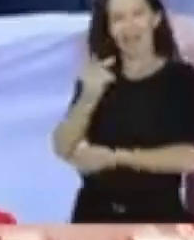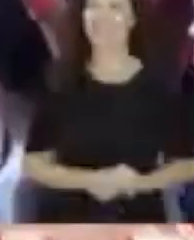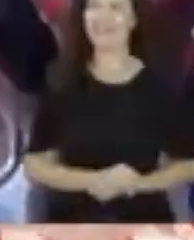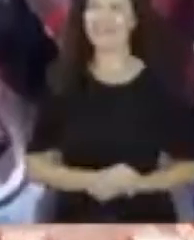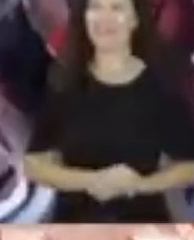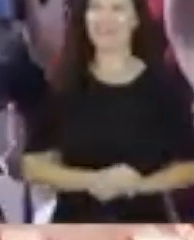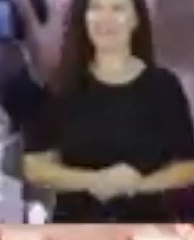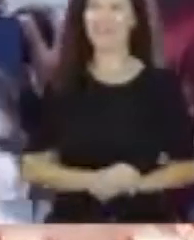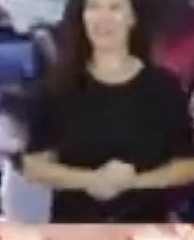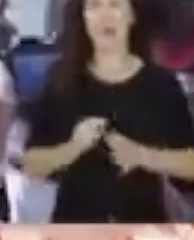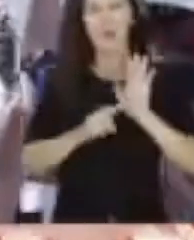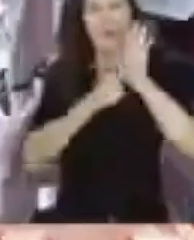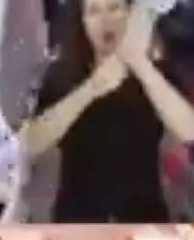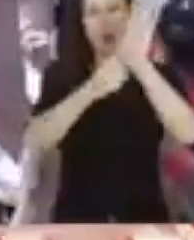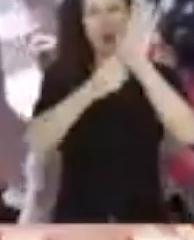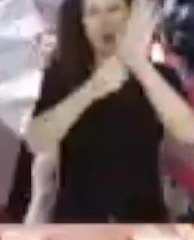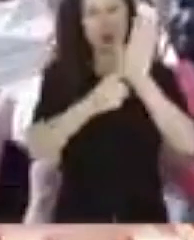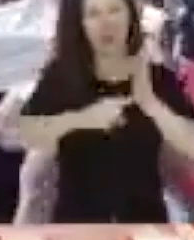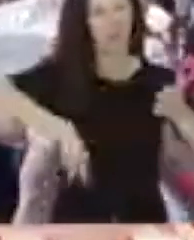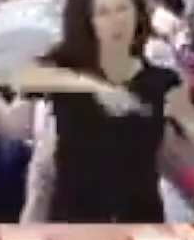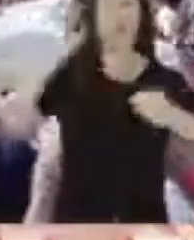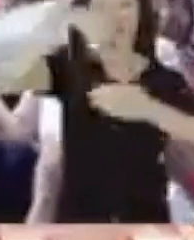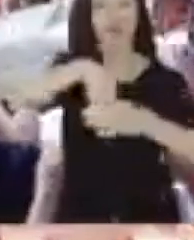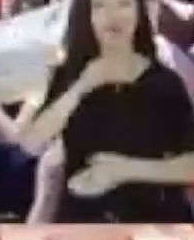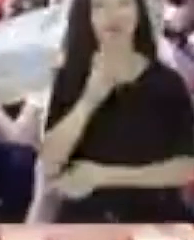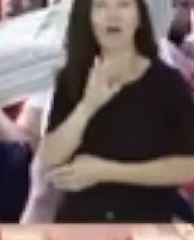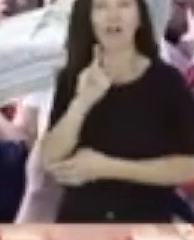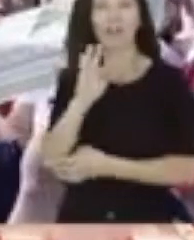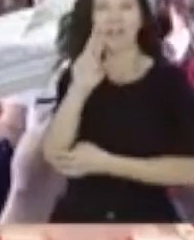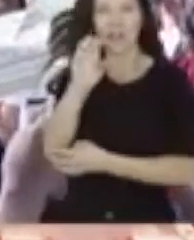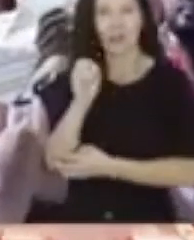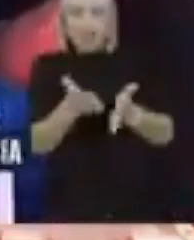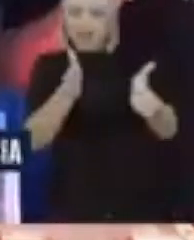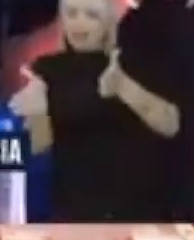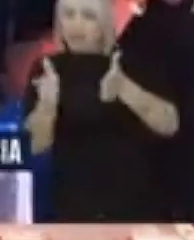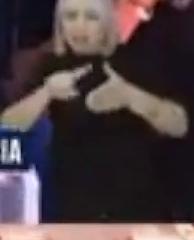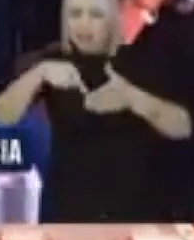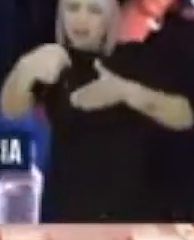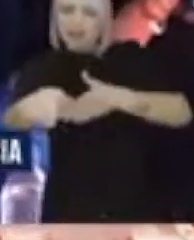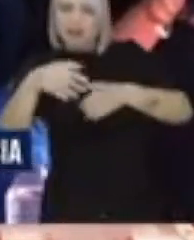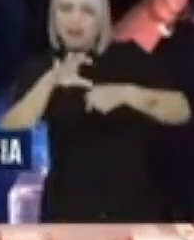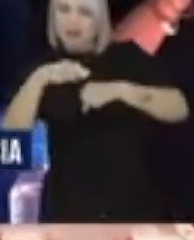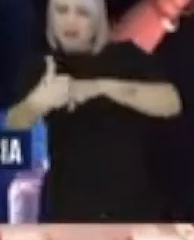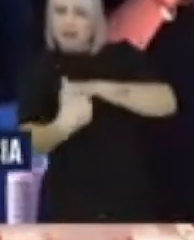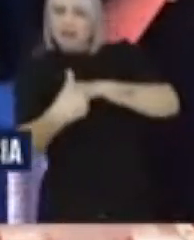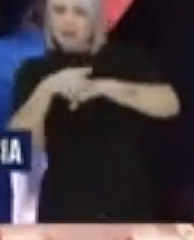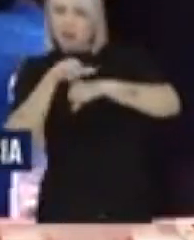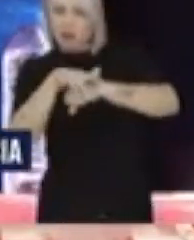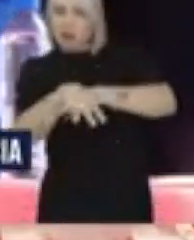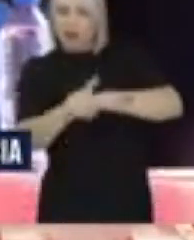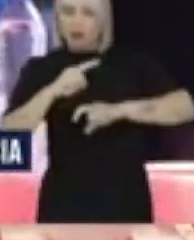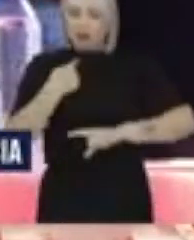questão de praxe. Enfim, hoje, a maior probabilidade é que a gente tenha uma candidatura Simone Tebet, talvez com o Eduardo